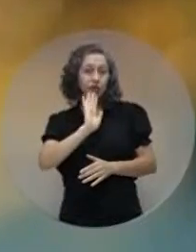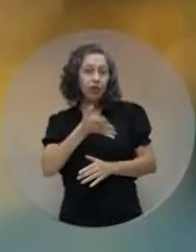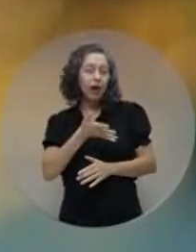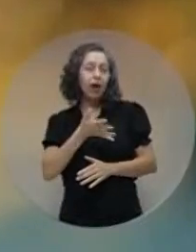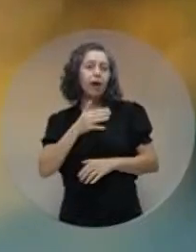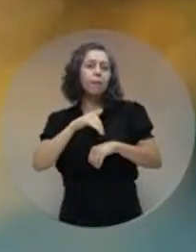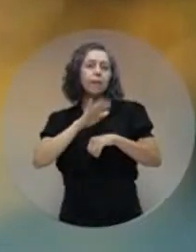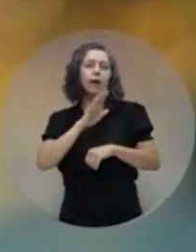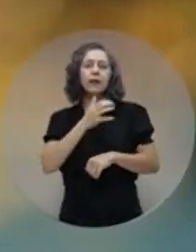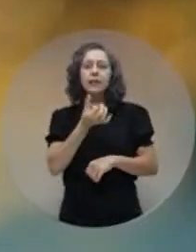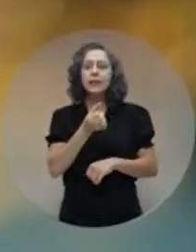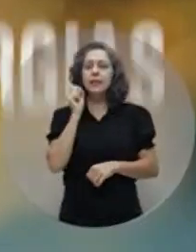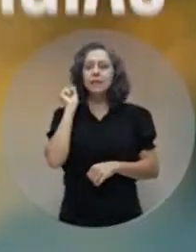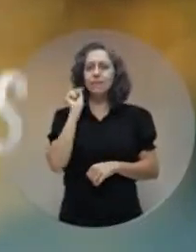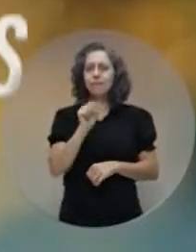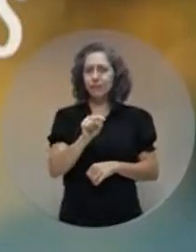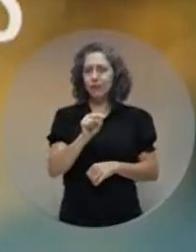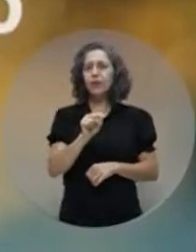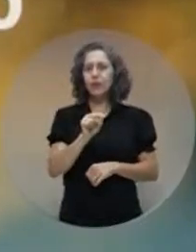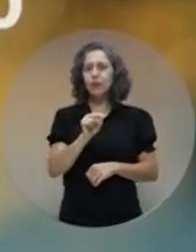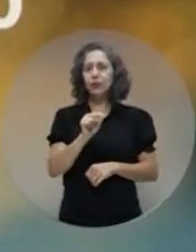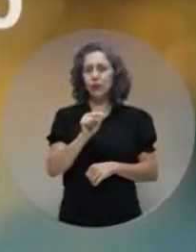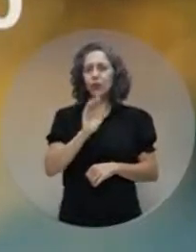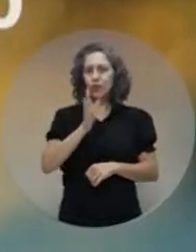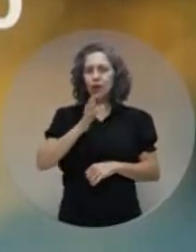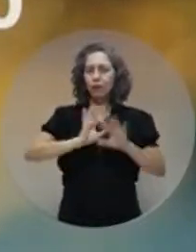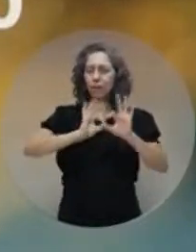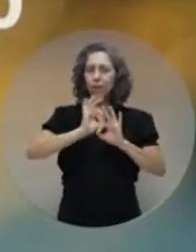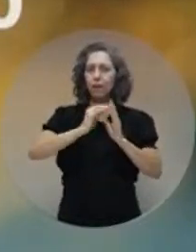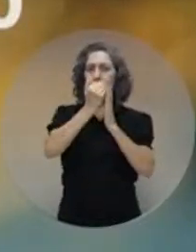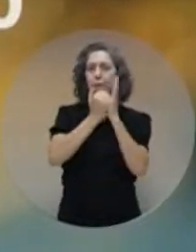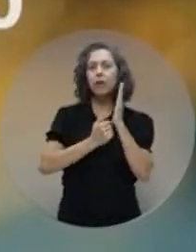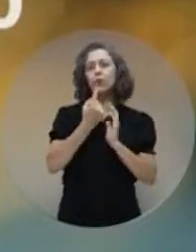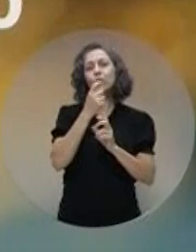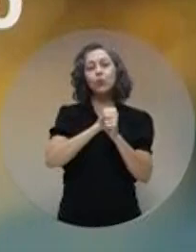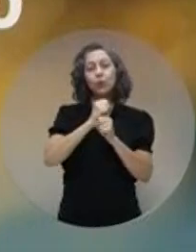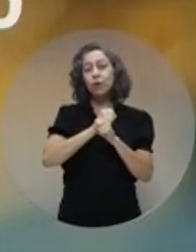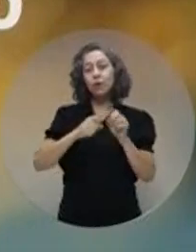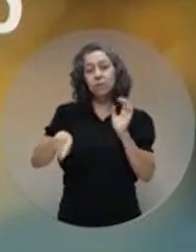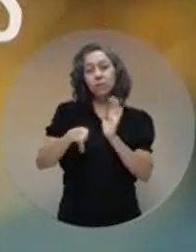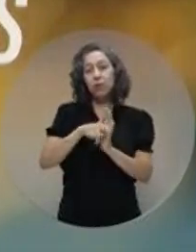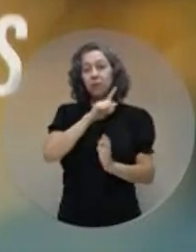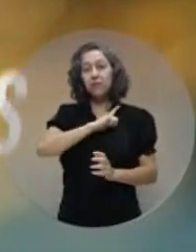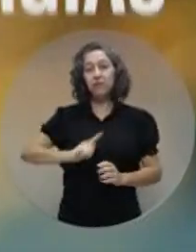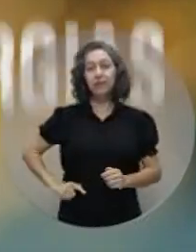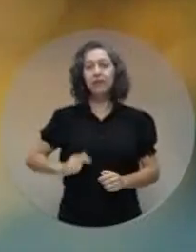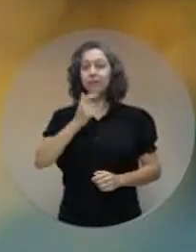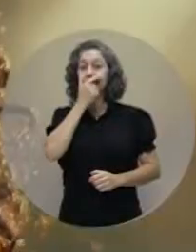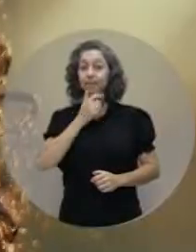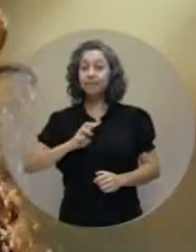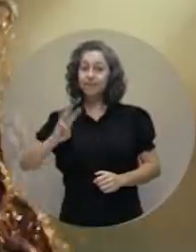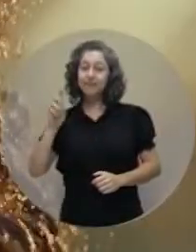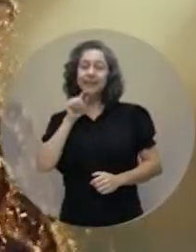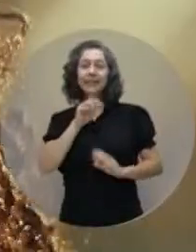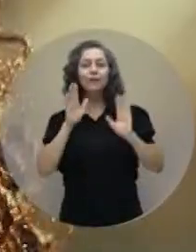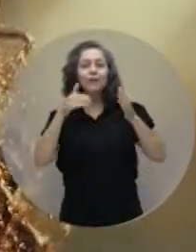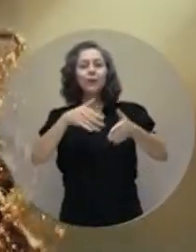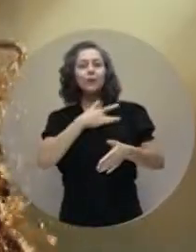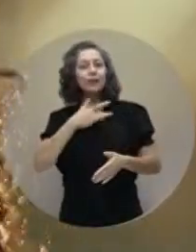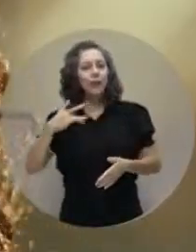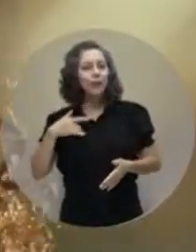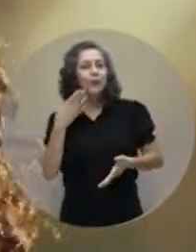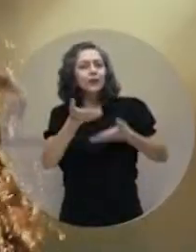fizeram foram alguma das mais de 6 mil executadas em menos de um ano de governo no Vanderlei Barbosa. Um governador que